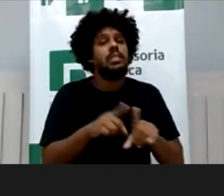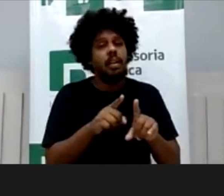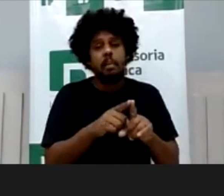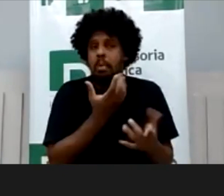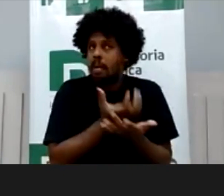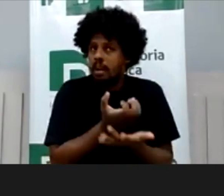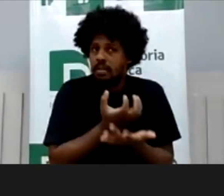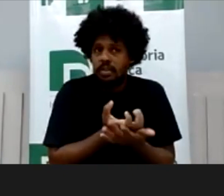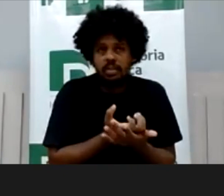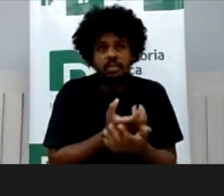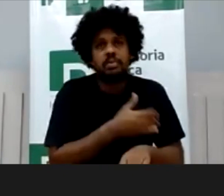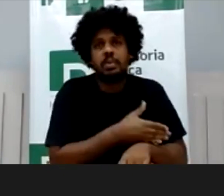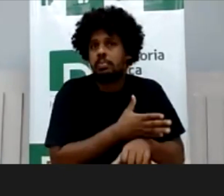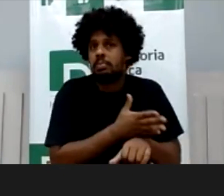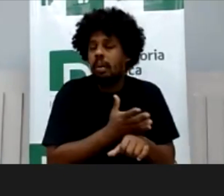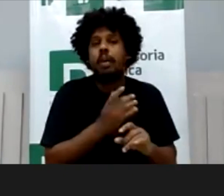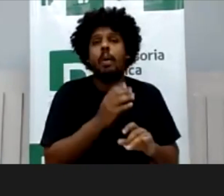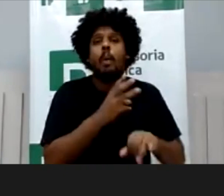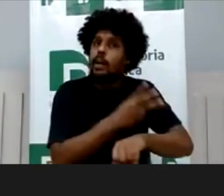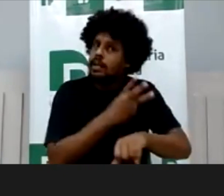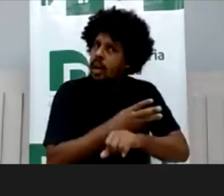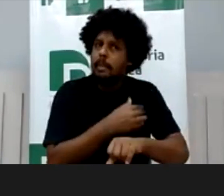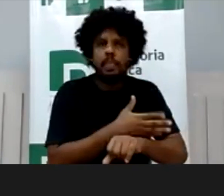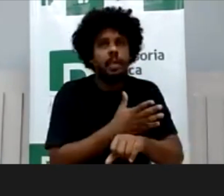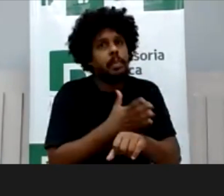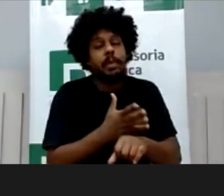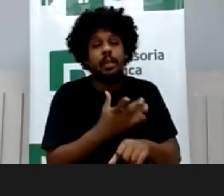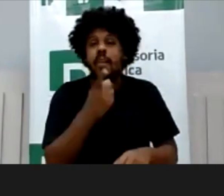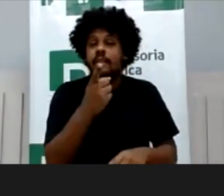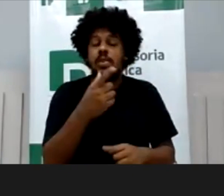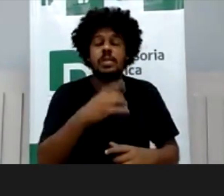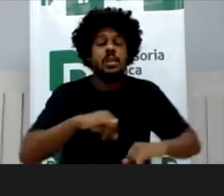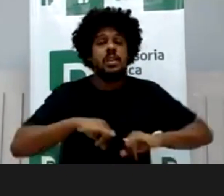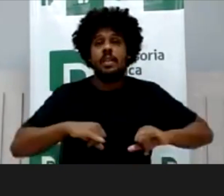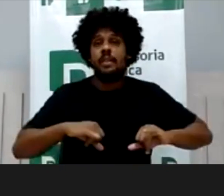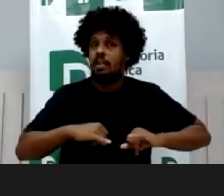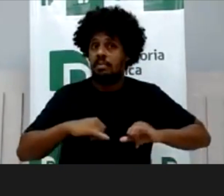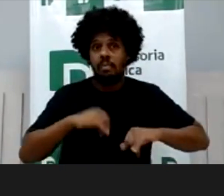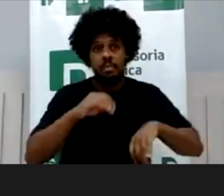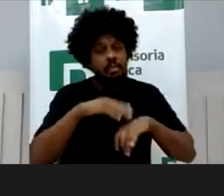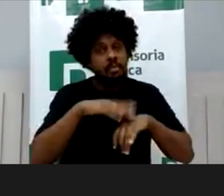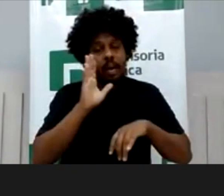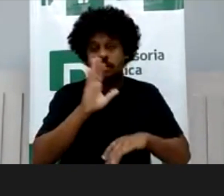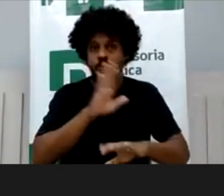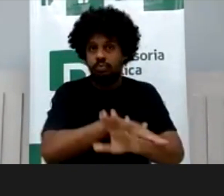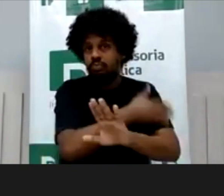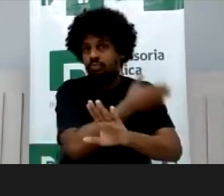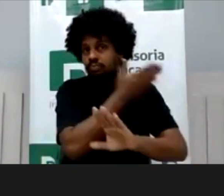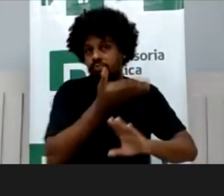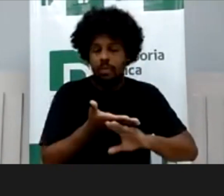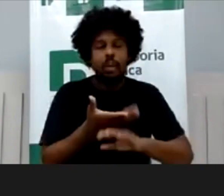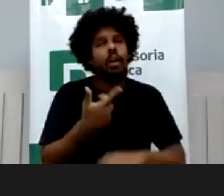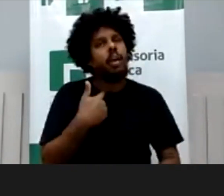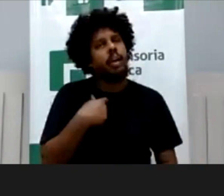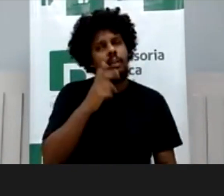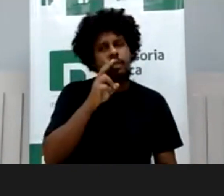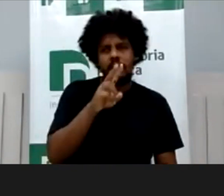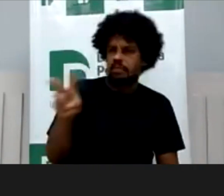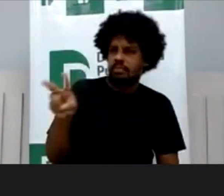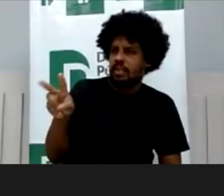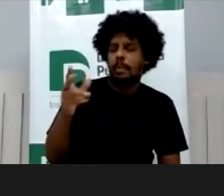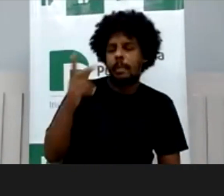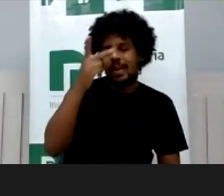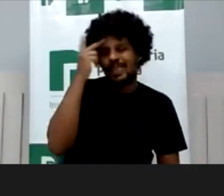WhatsApp o tempo inteiro, eu tenho visto cada vez mais entre conhecidos, amigos, crianças, com acesso ao celular, e